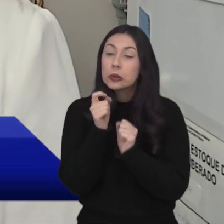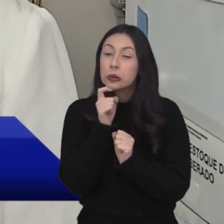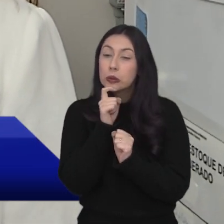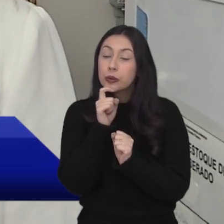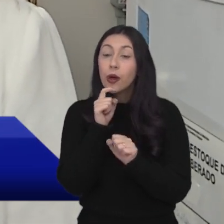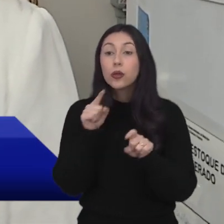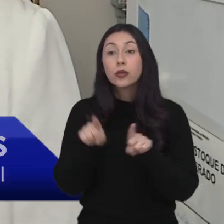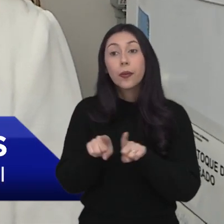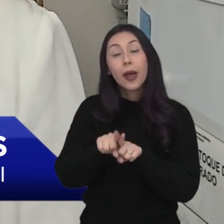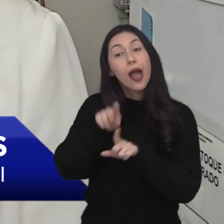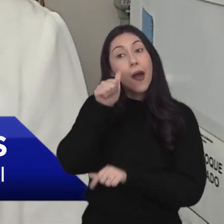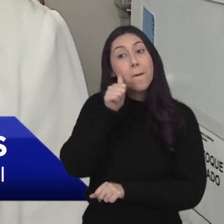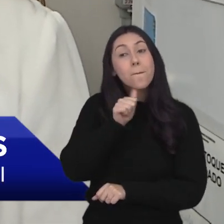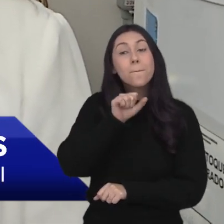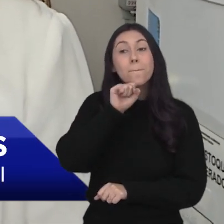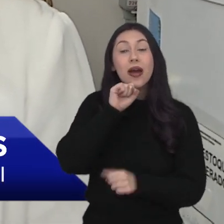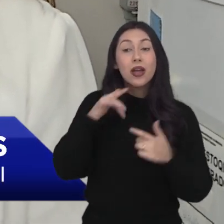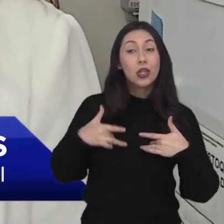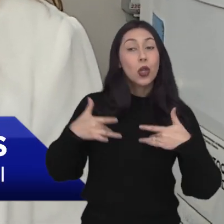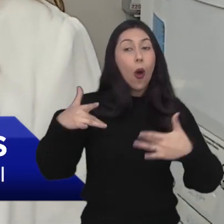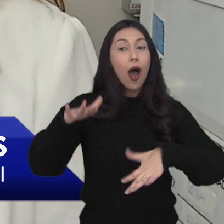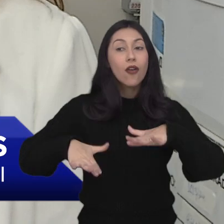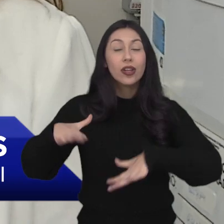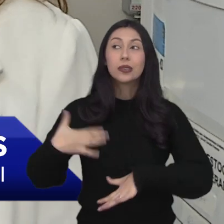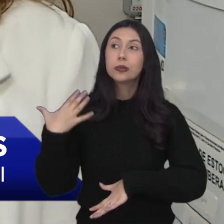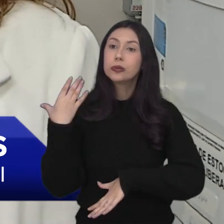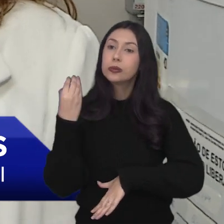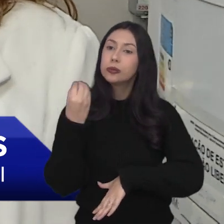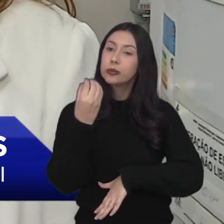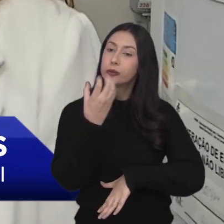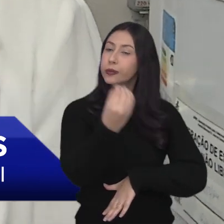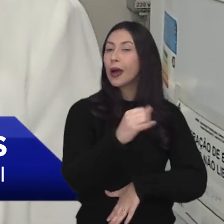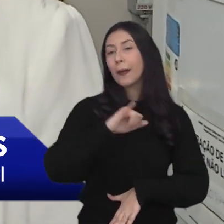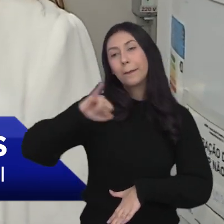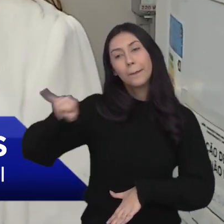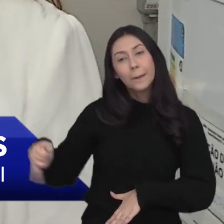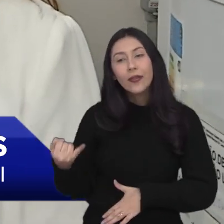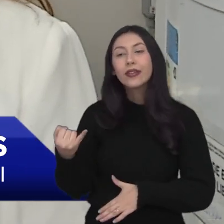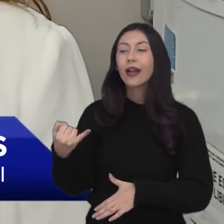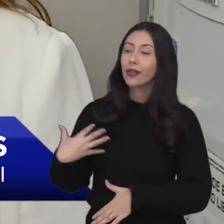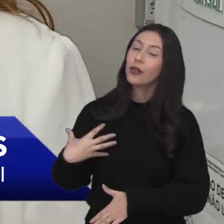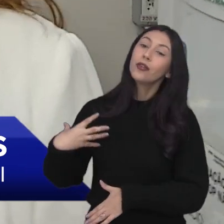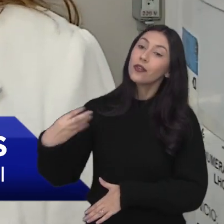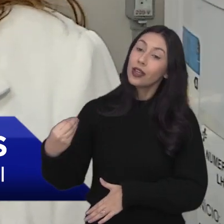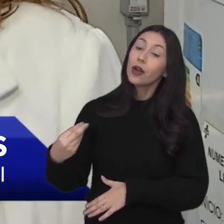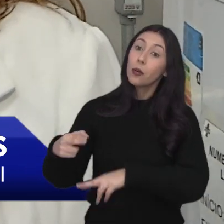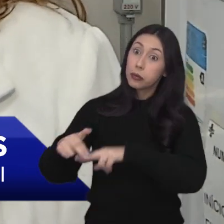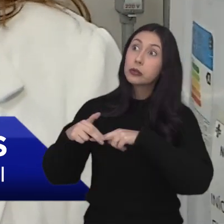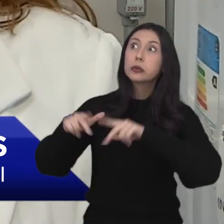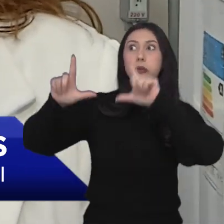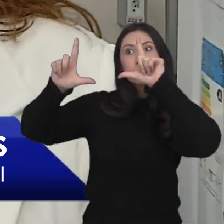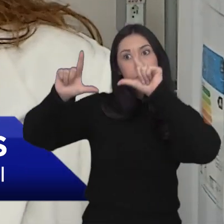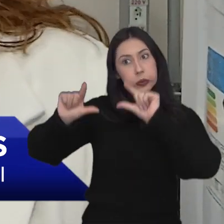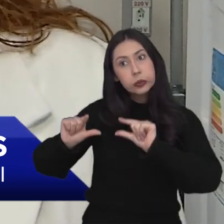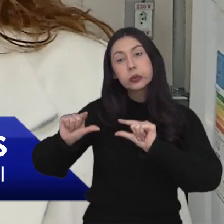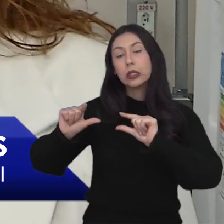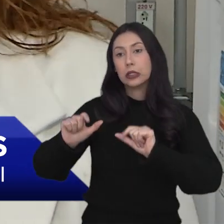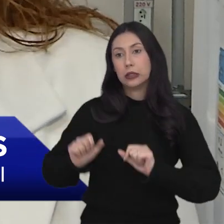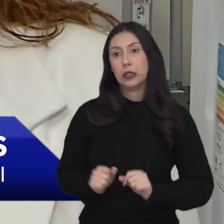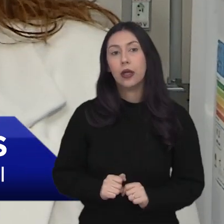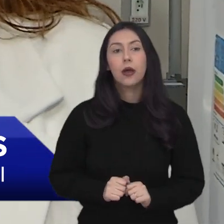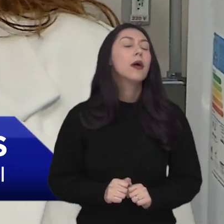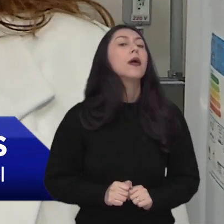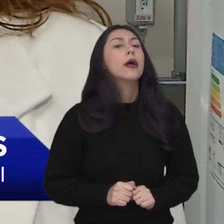frio. Essas mães também que doam, elas acabam indo viajar, aproveitando os filhos em casa e aí temos uma queda brusca